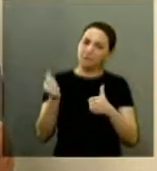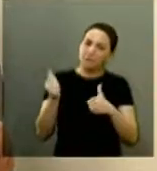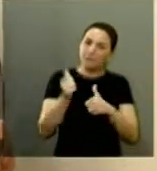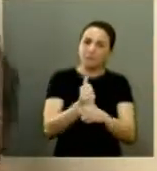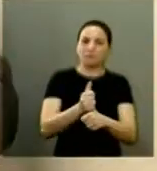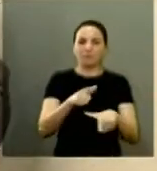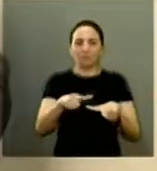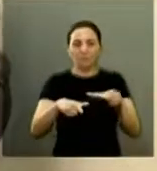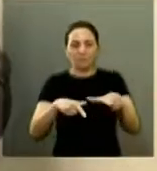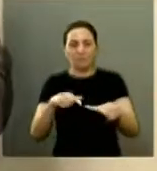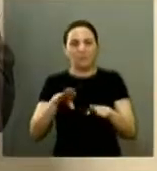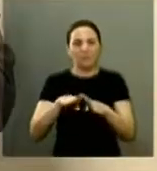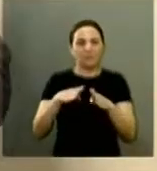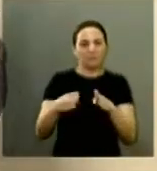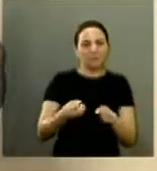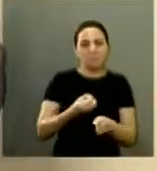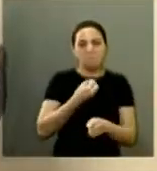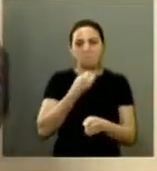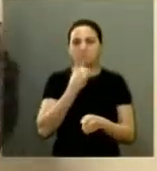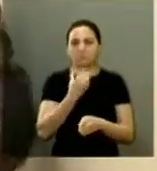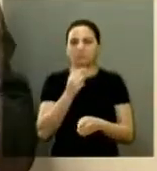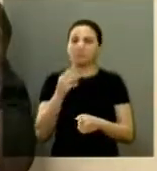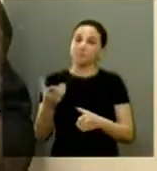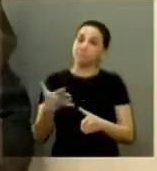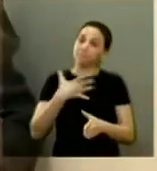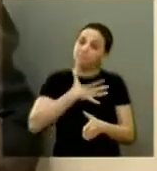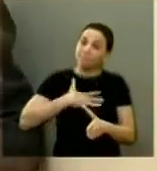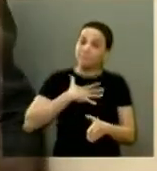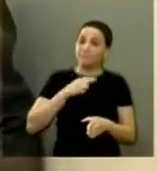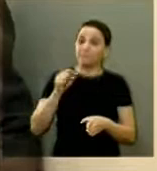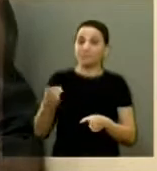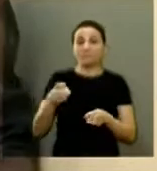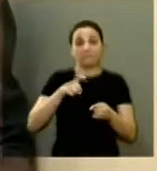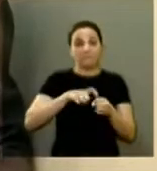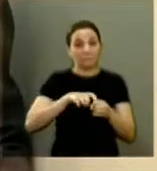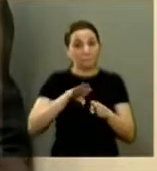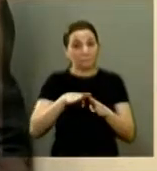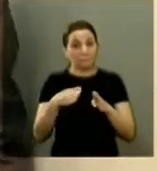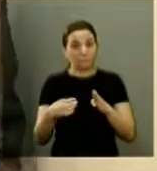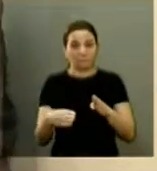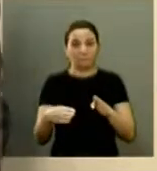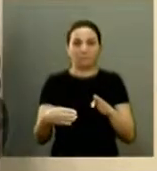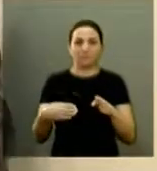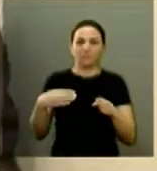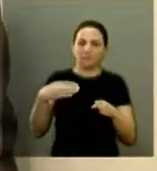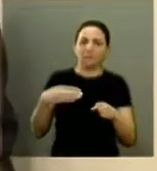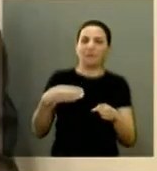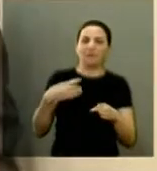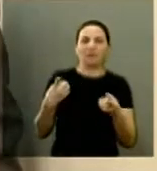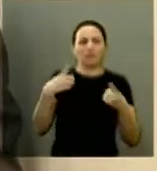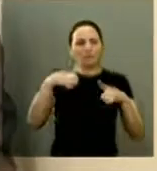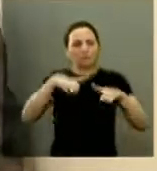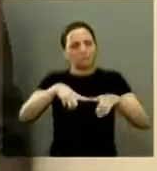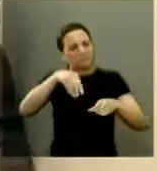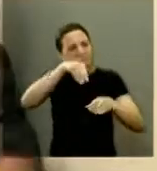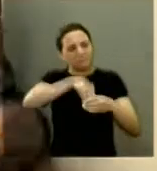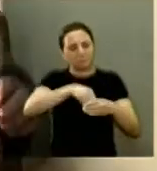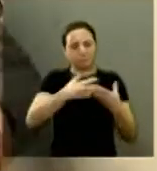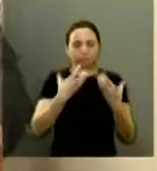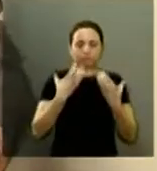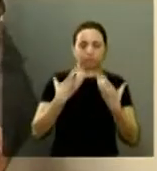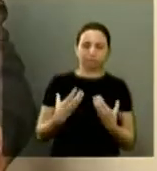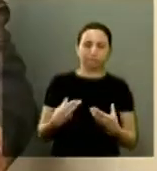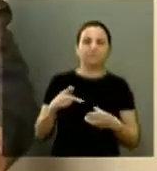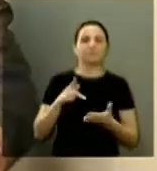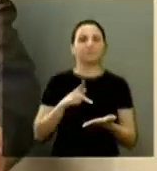excelente trabalho na casa e seja bem-vinda Edna porque disputar uma eleição cansa mesmo ainda